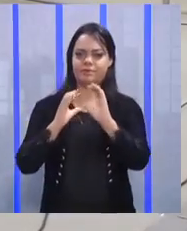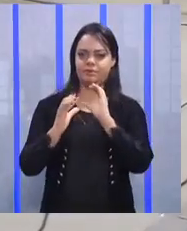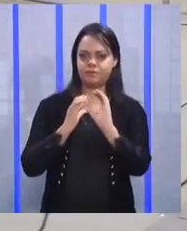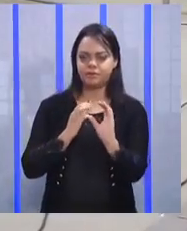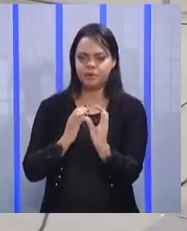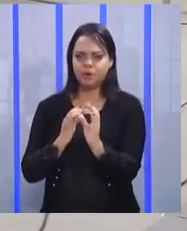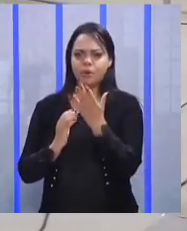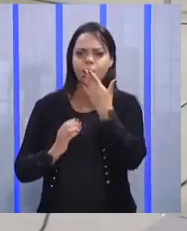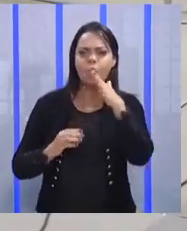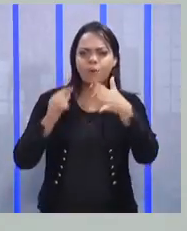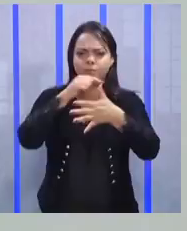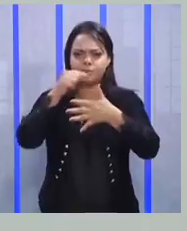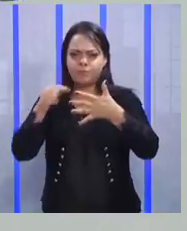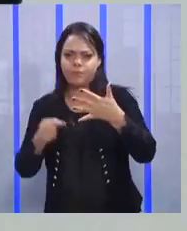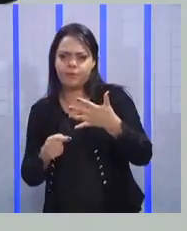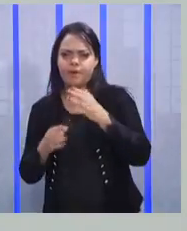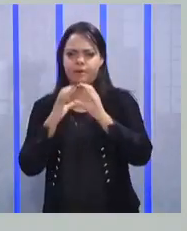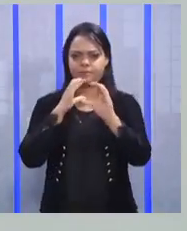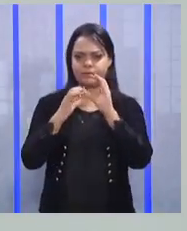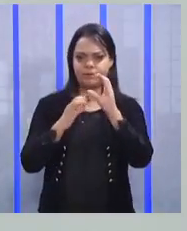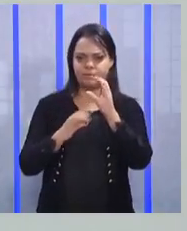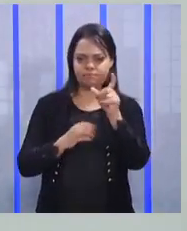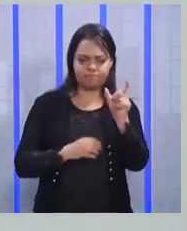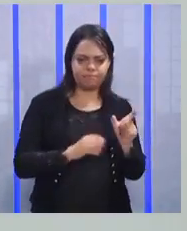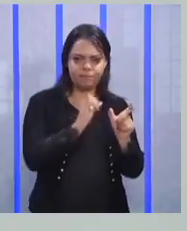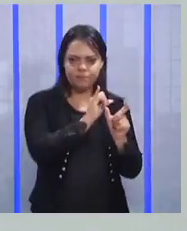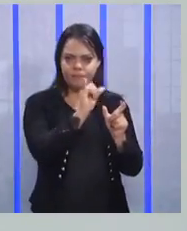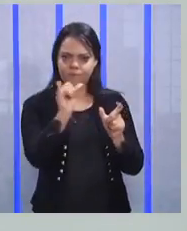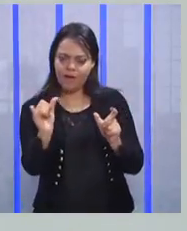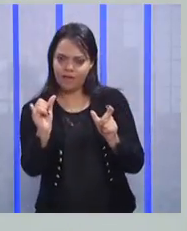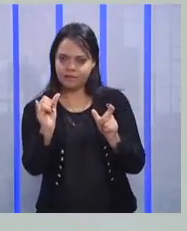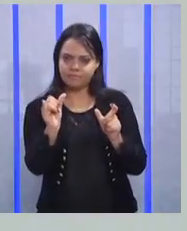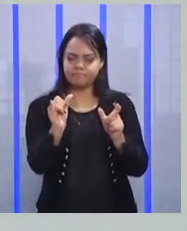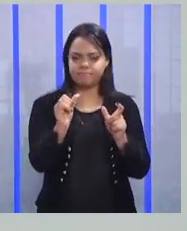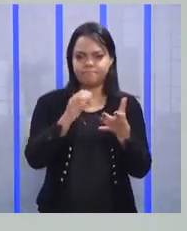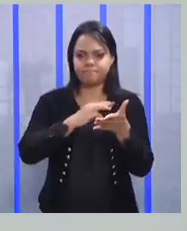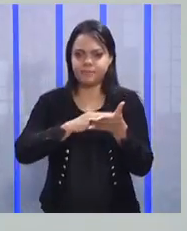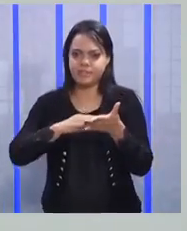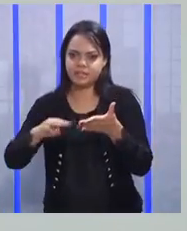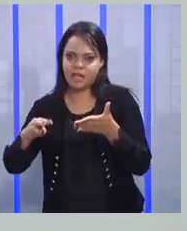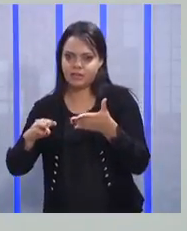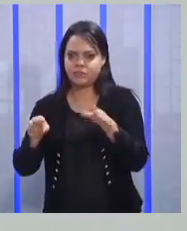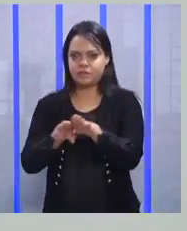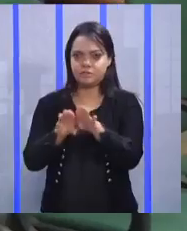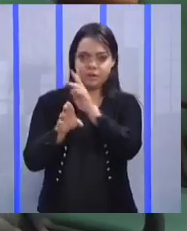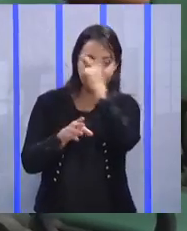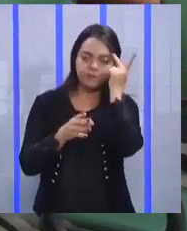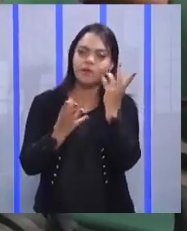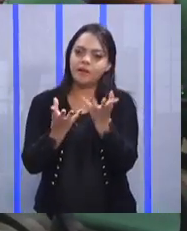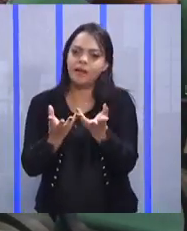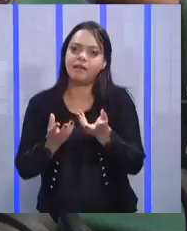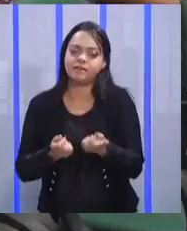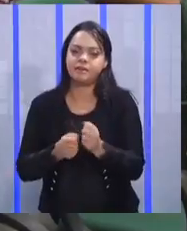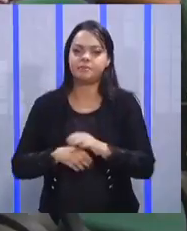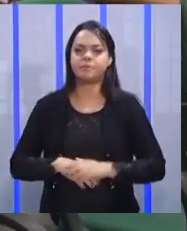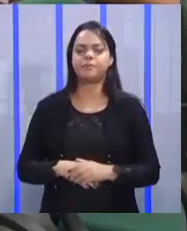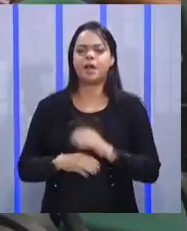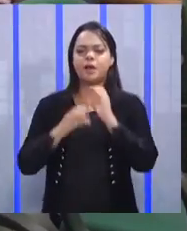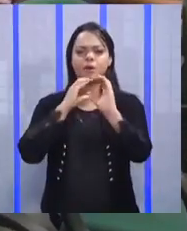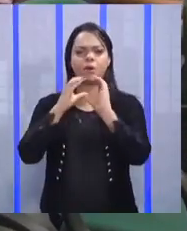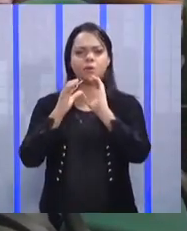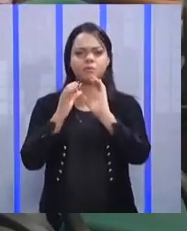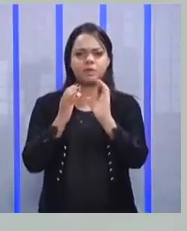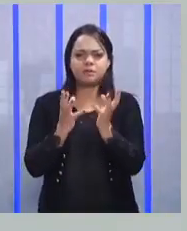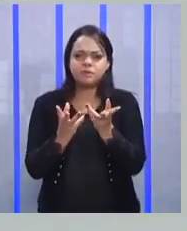Quais são os elementos da comunicação? Emissor, mensagem, e-mail e, lá no final, receptor. A comunicação eficaz faz o inverso. O